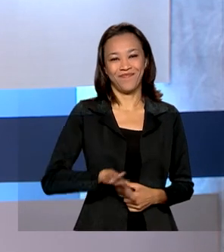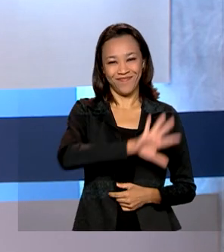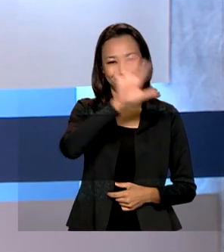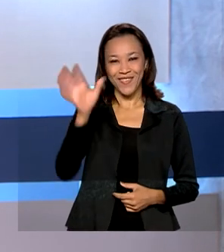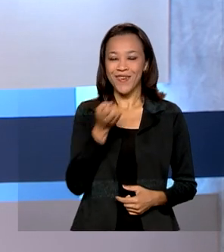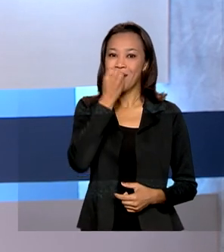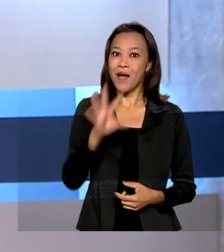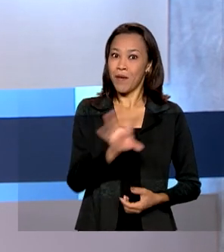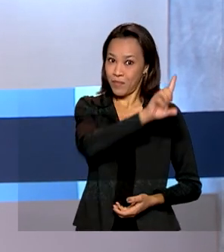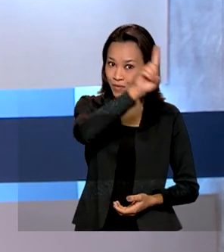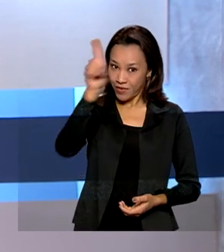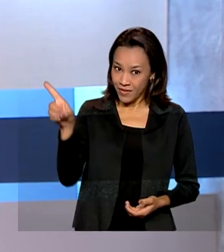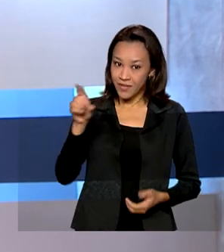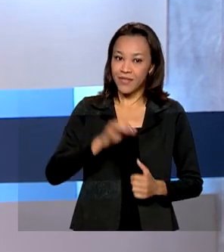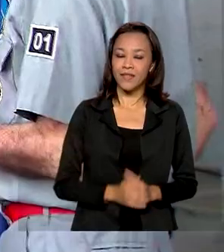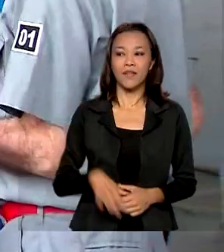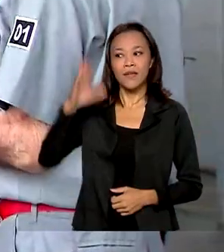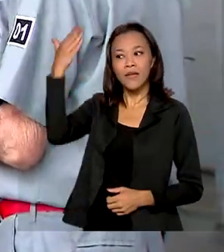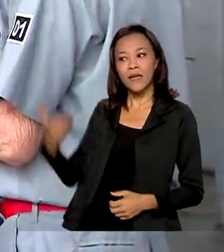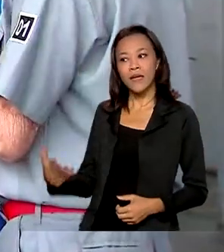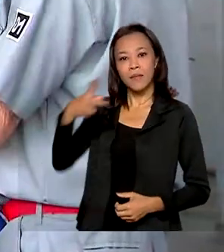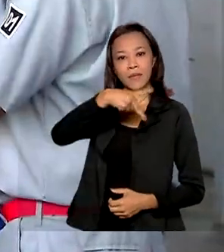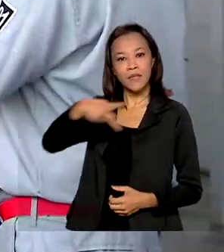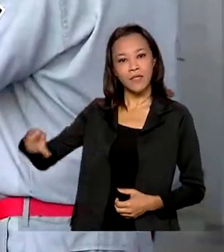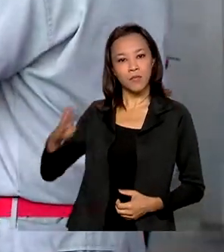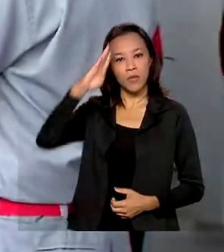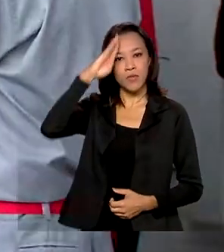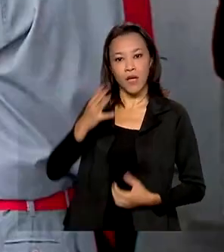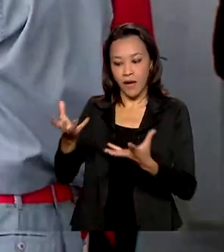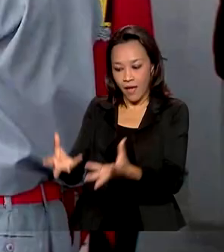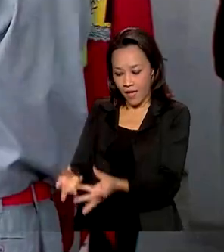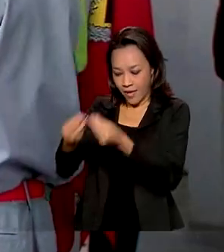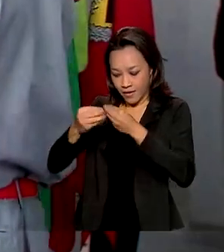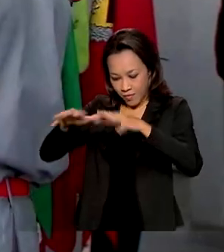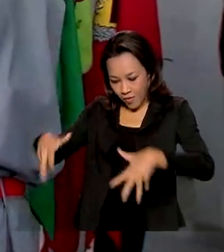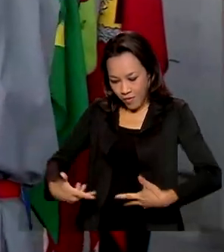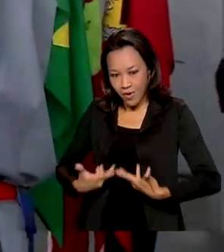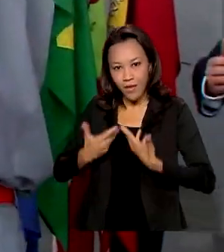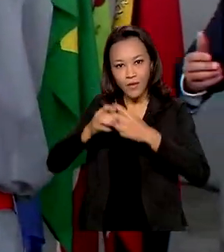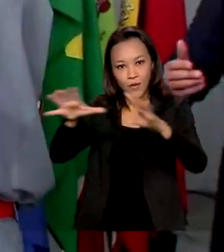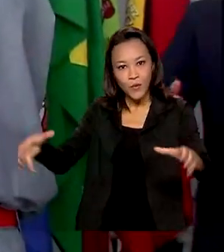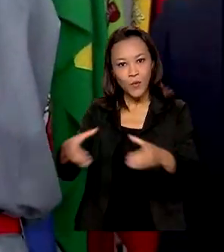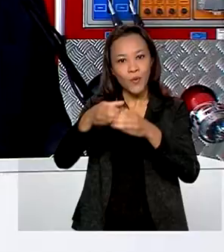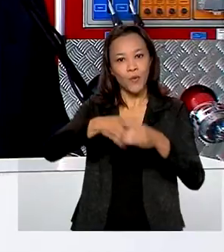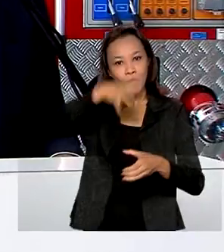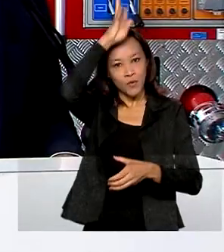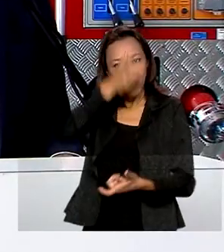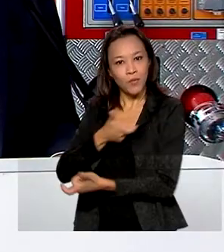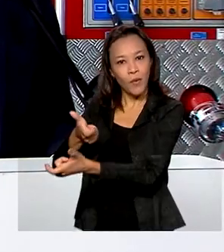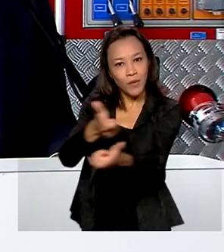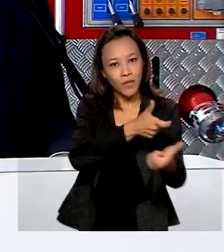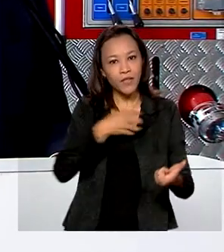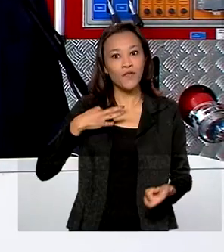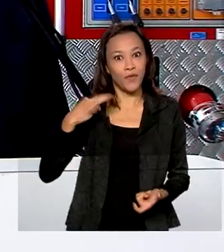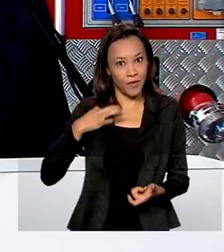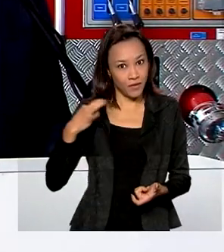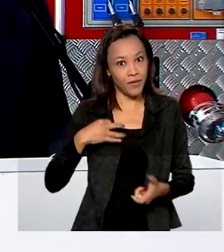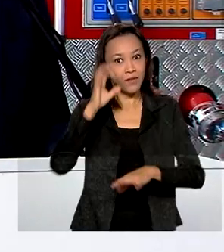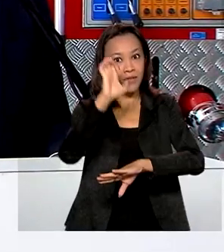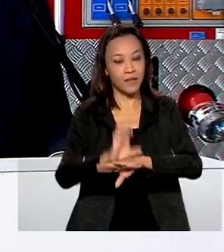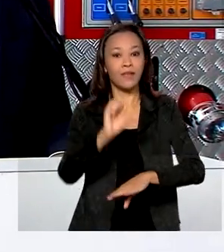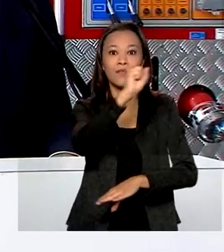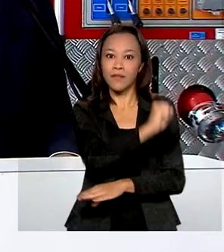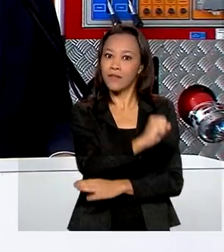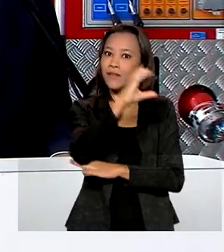Olá, bom dia! Presidente Jair Bolsonaro recebe homenagem do Corpo de Bombeiros Voluntários de Joinville, Santa